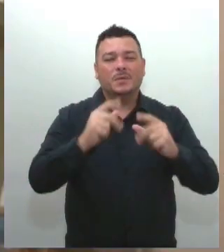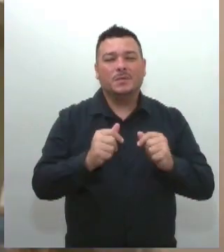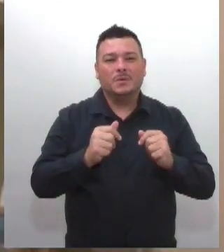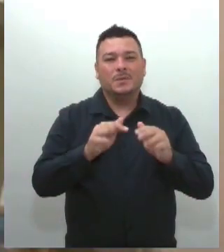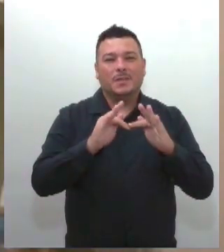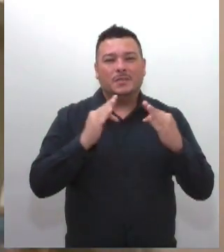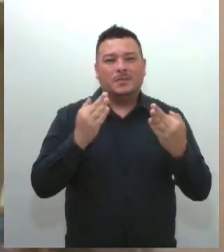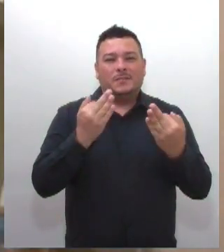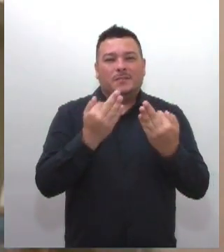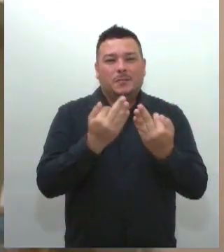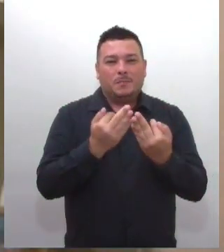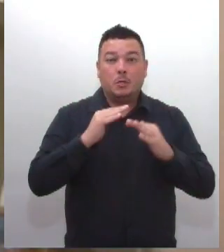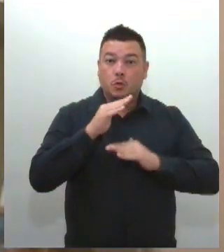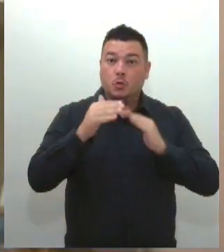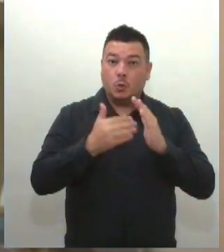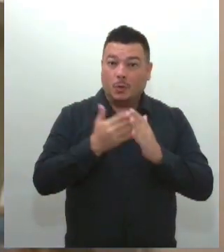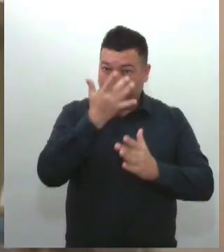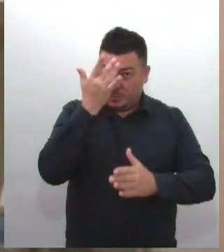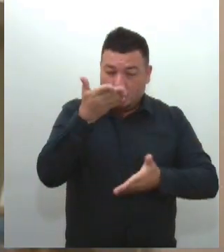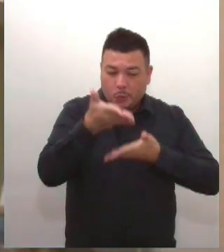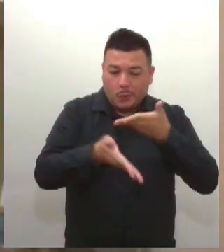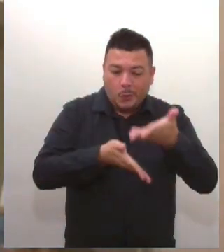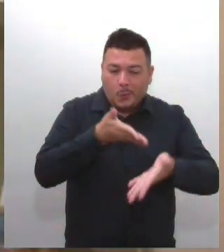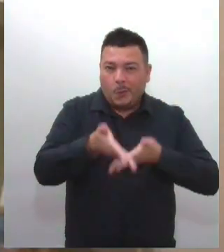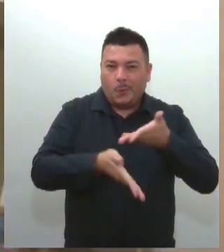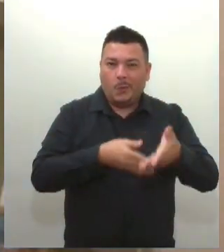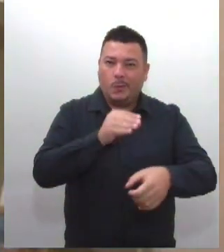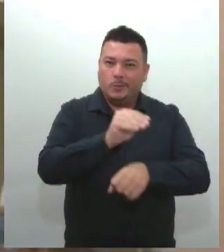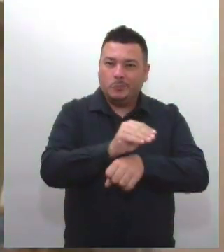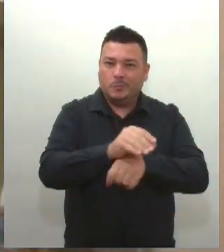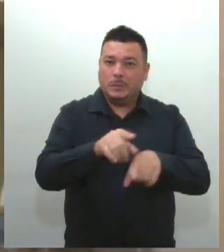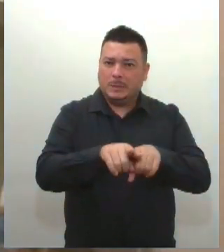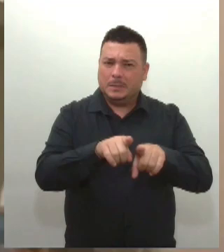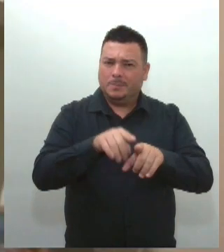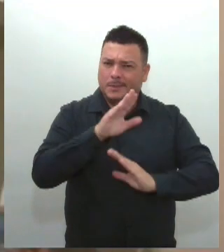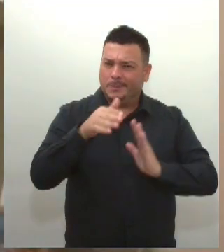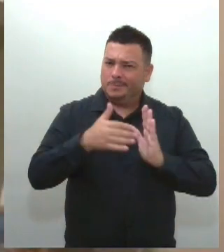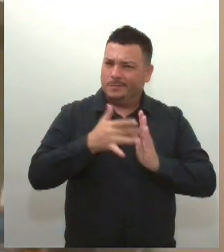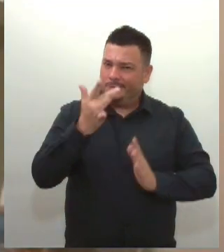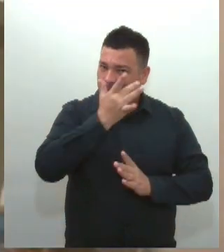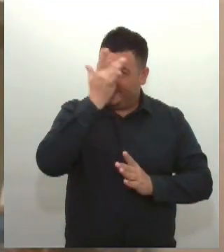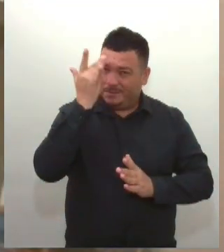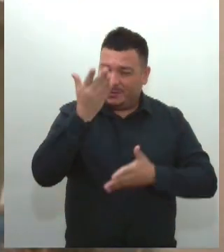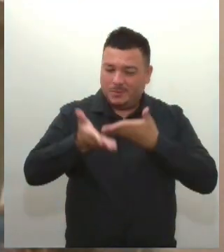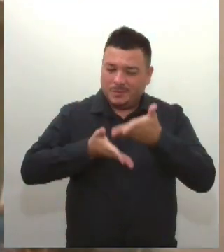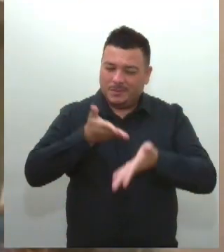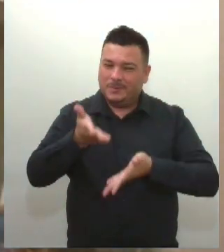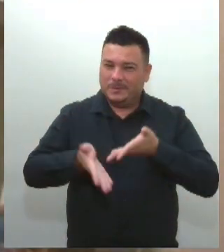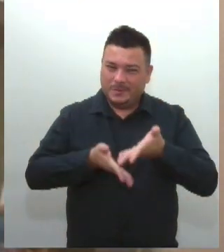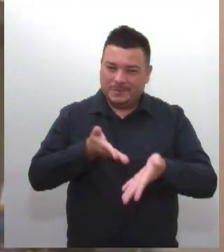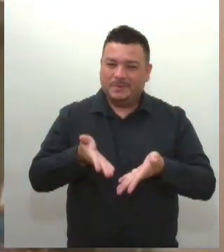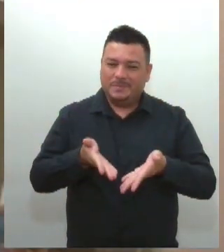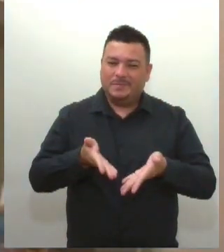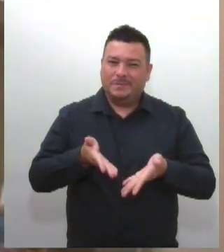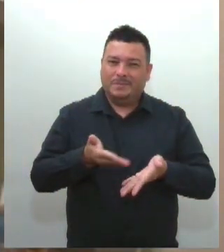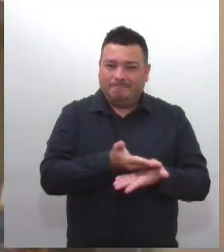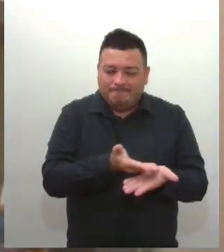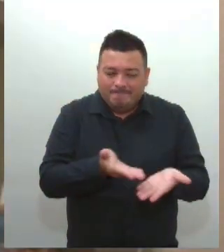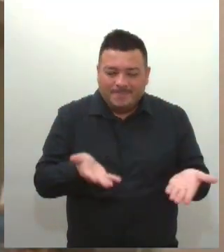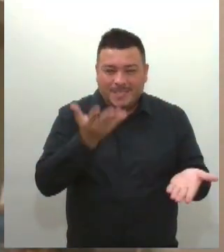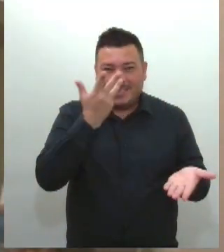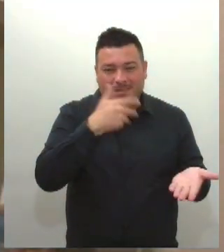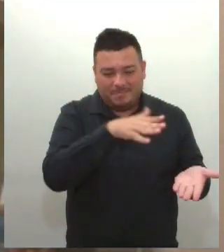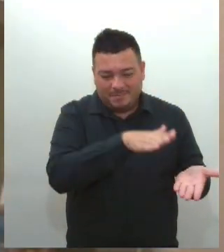cuidadores e todas as pessoas que cuidam desses pequenos seres